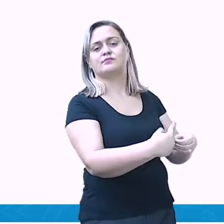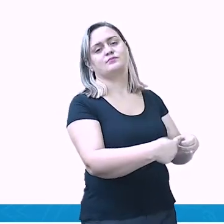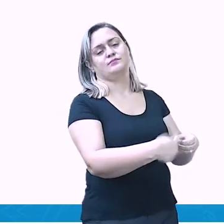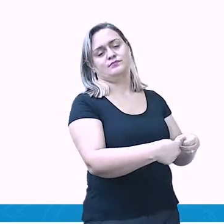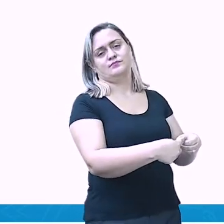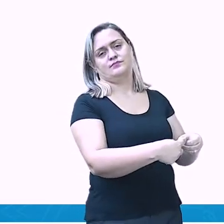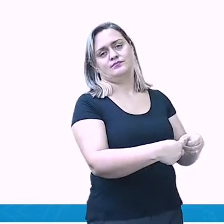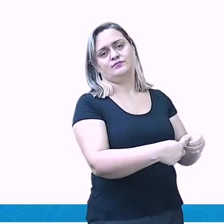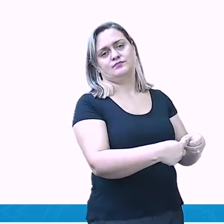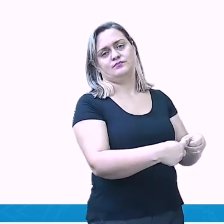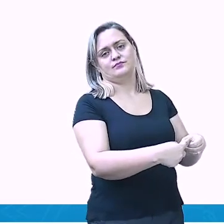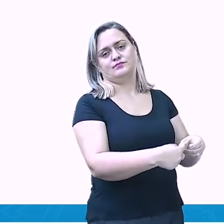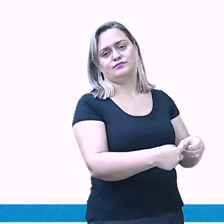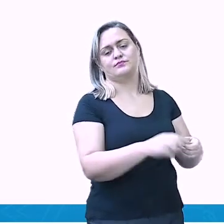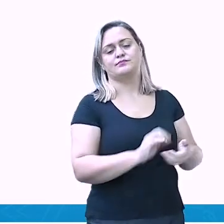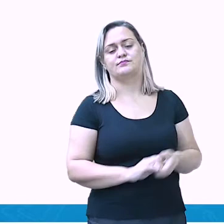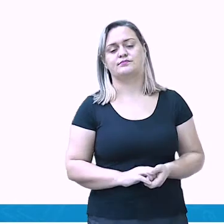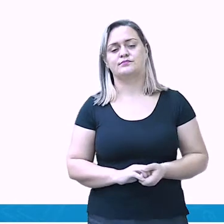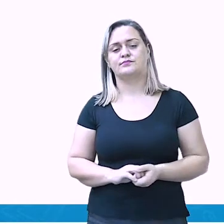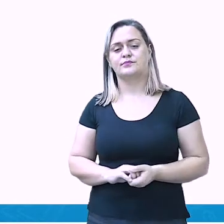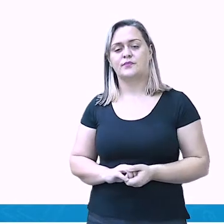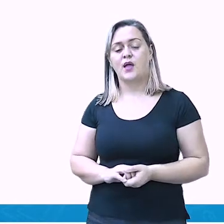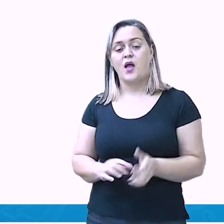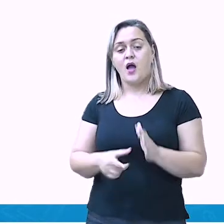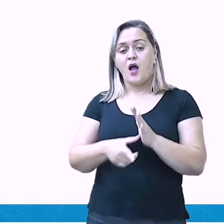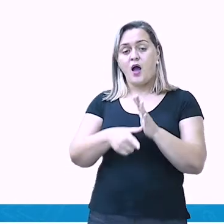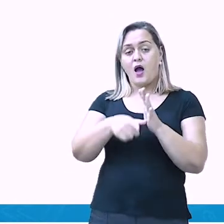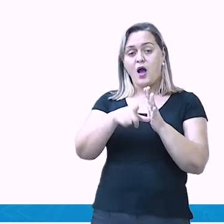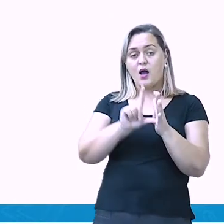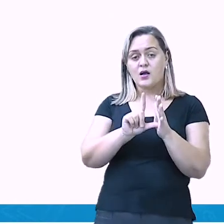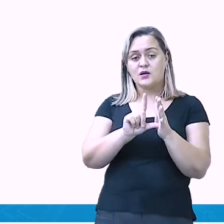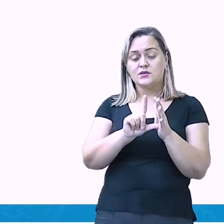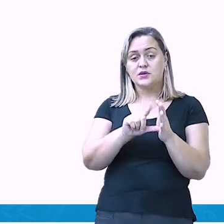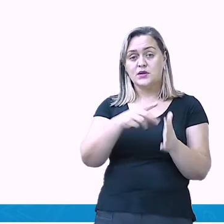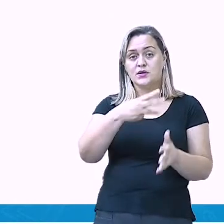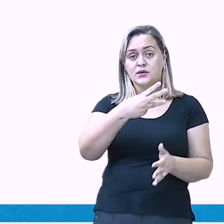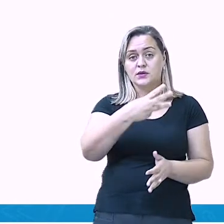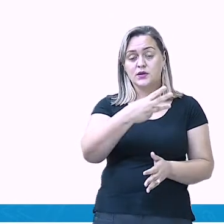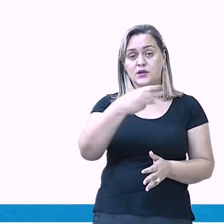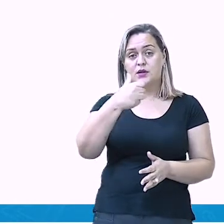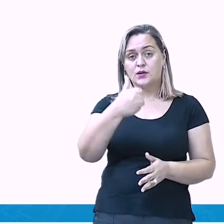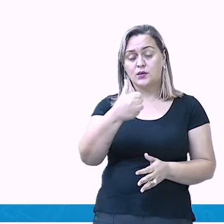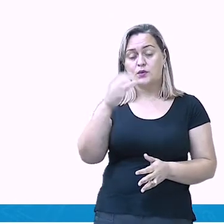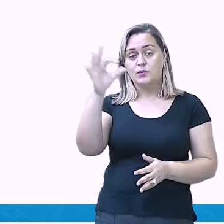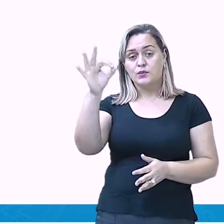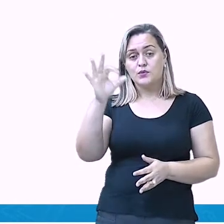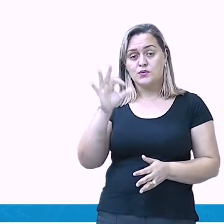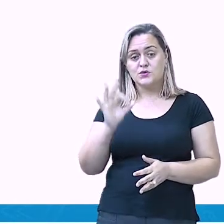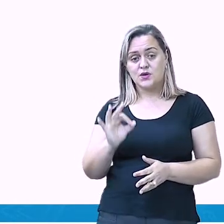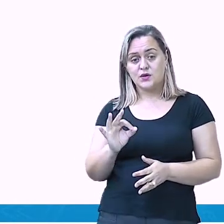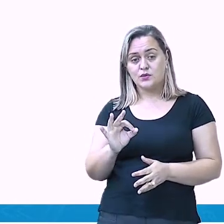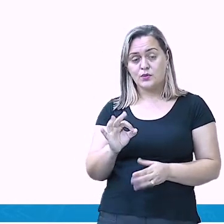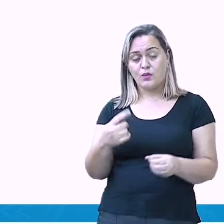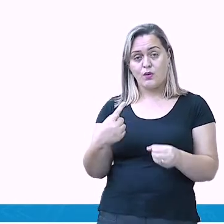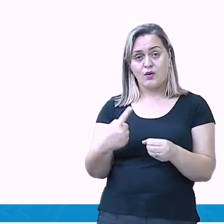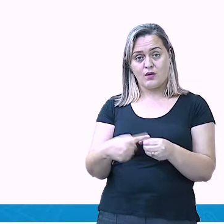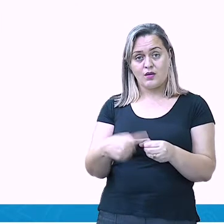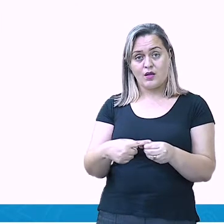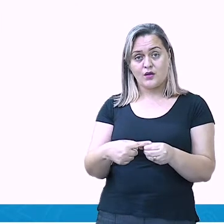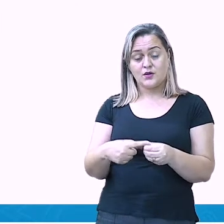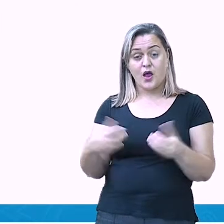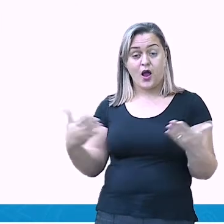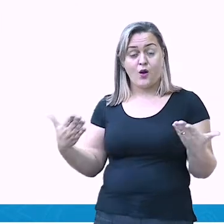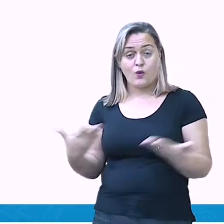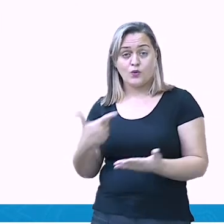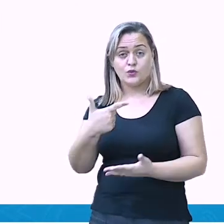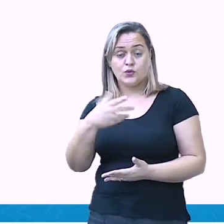tem uma taxa, olha, o que era 31% em 1940, agora passou para 84